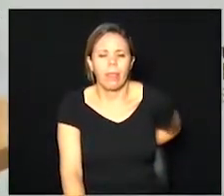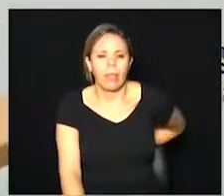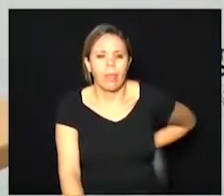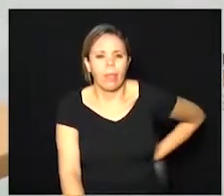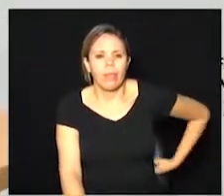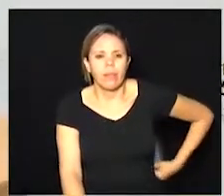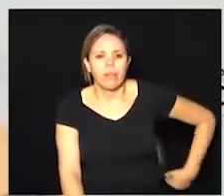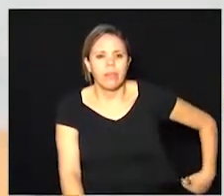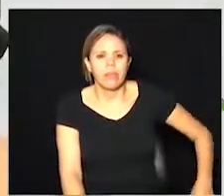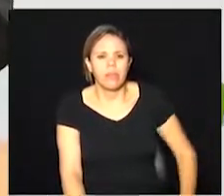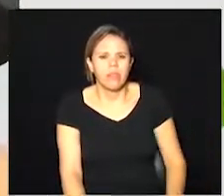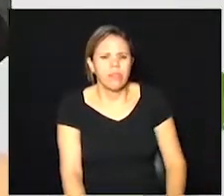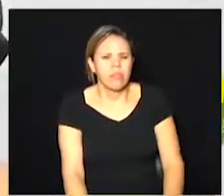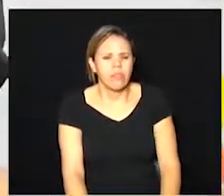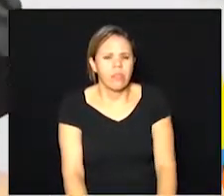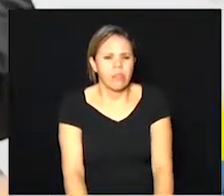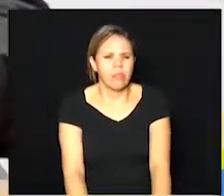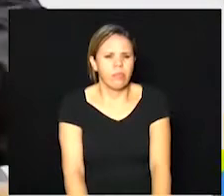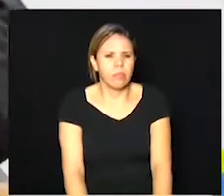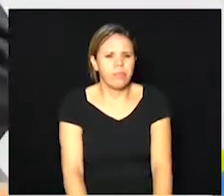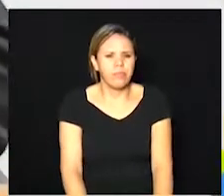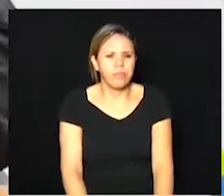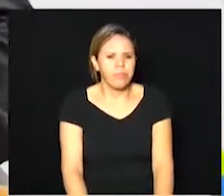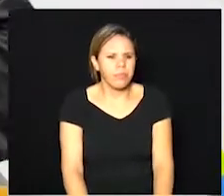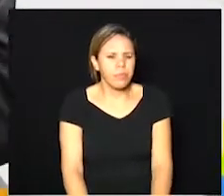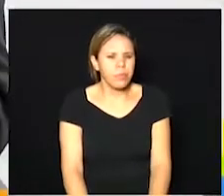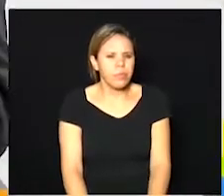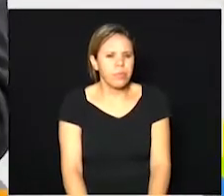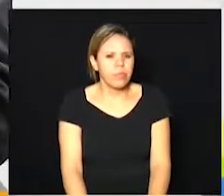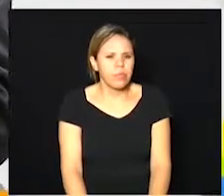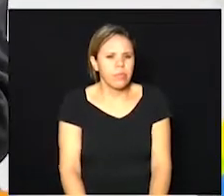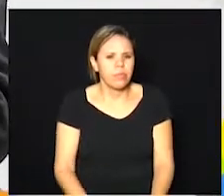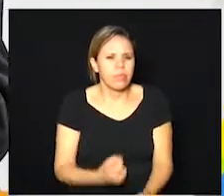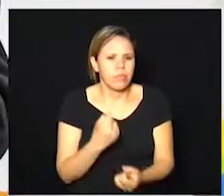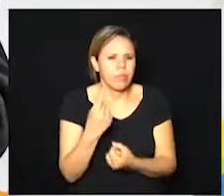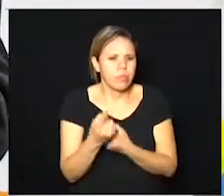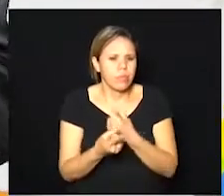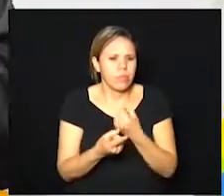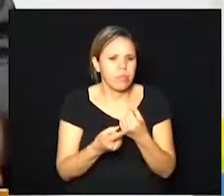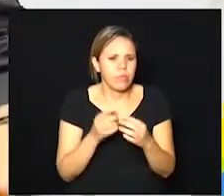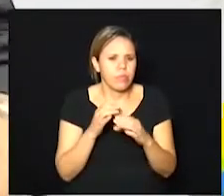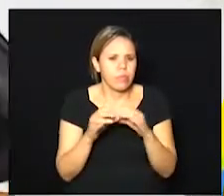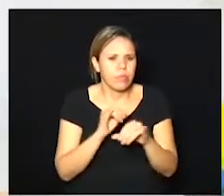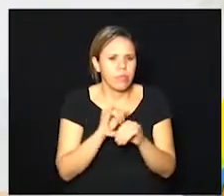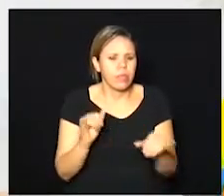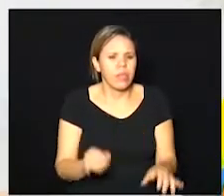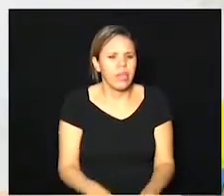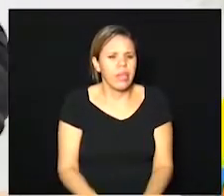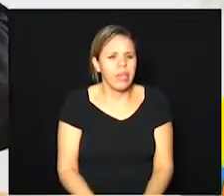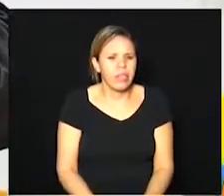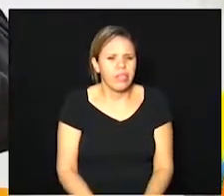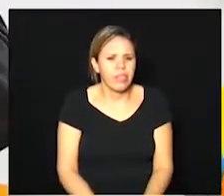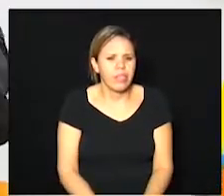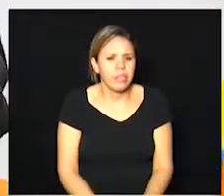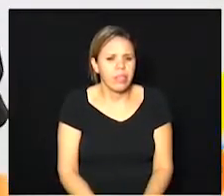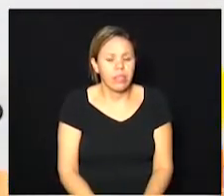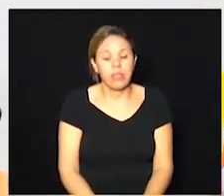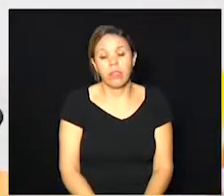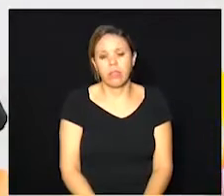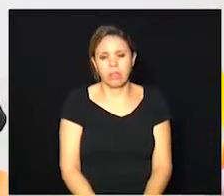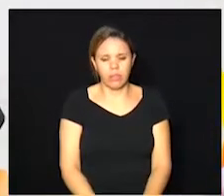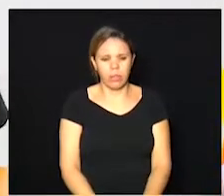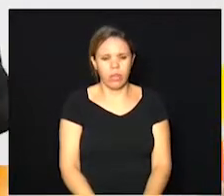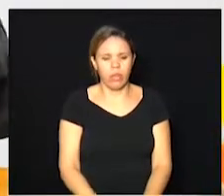para fazer algumas alguns comunicados algumas informações para a população vocês viram em